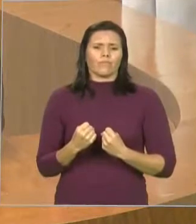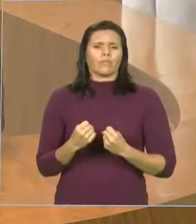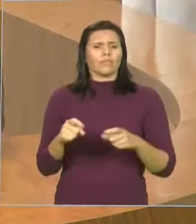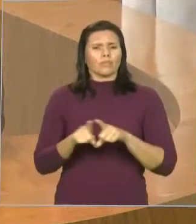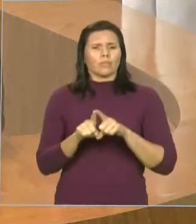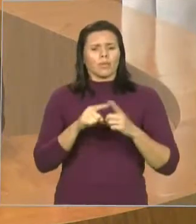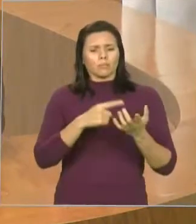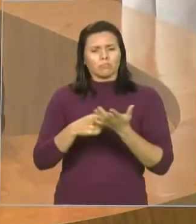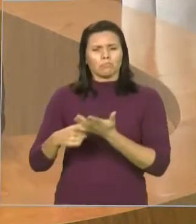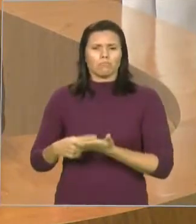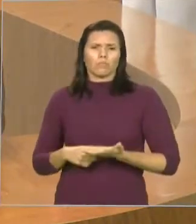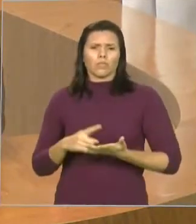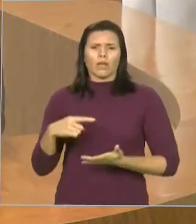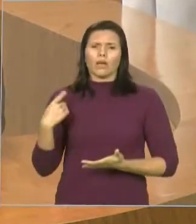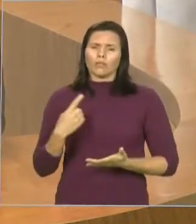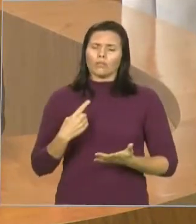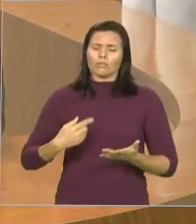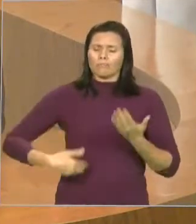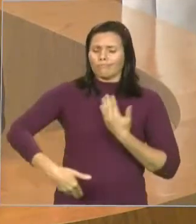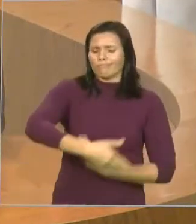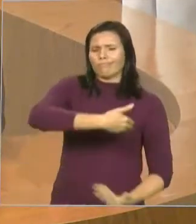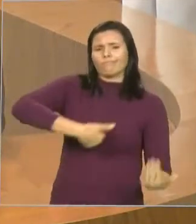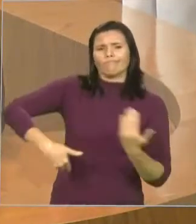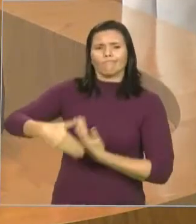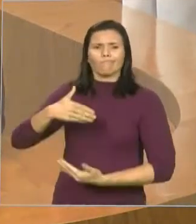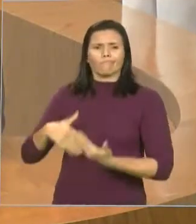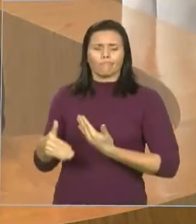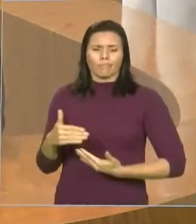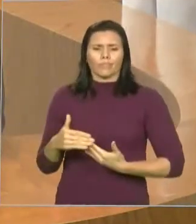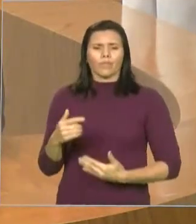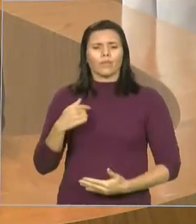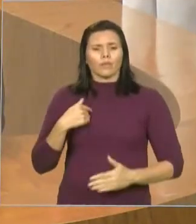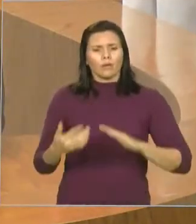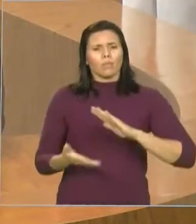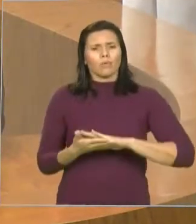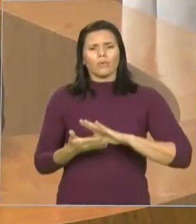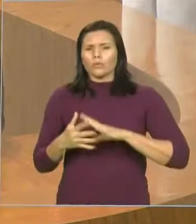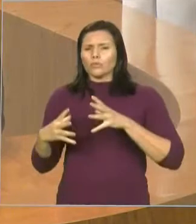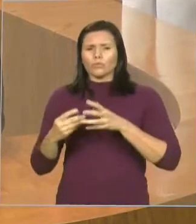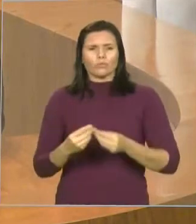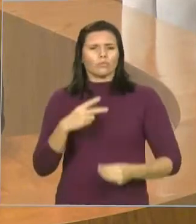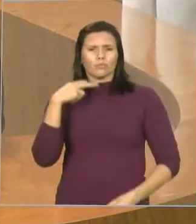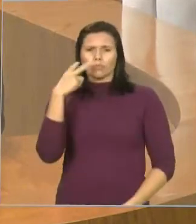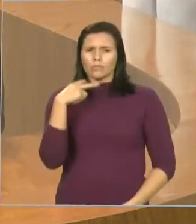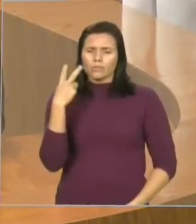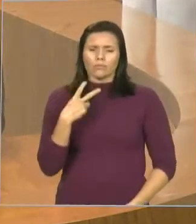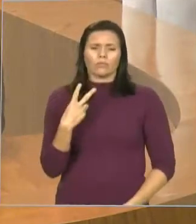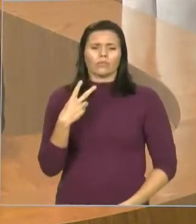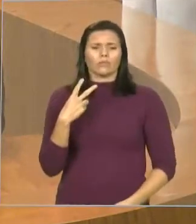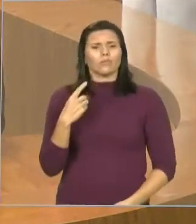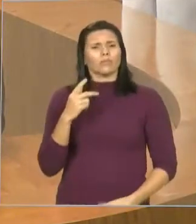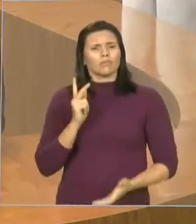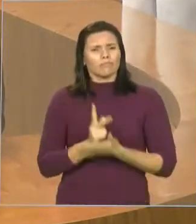Quero agradecer todo o grupo de vereadores, a vice-prefeita que nos acompanhou naquele